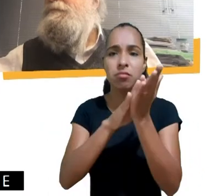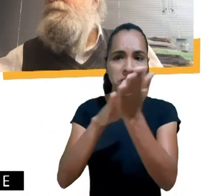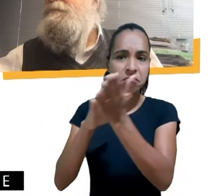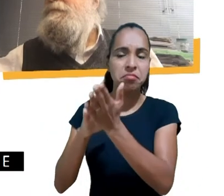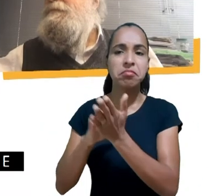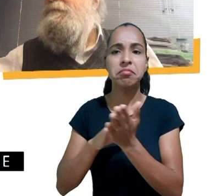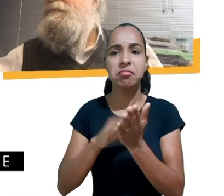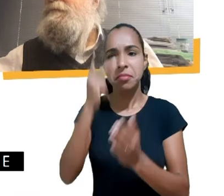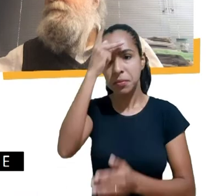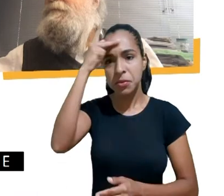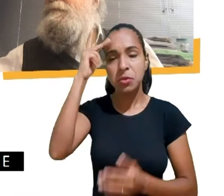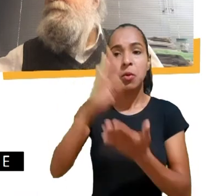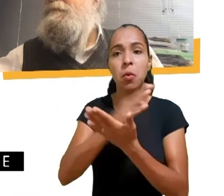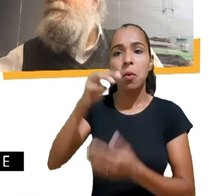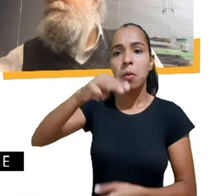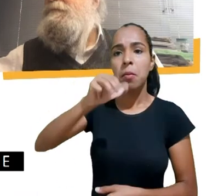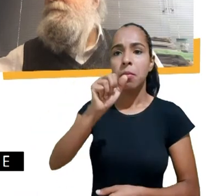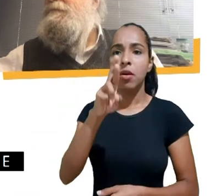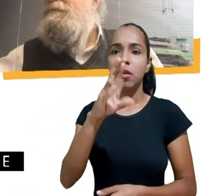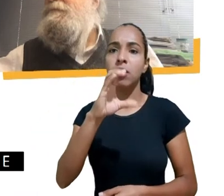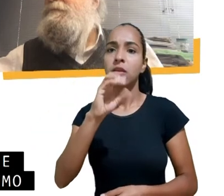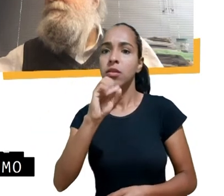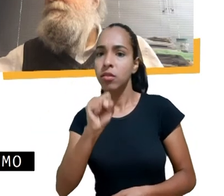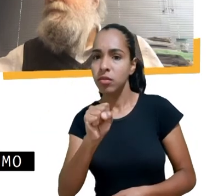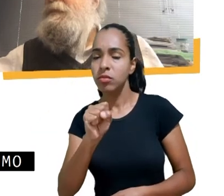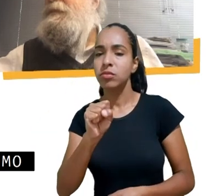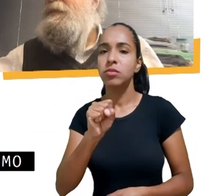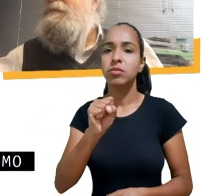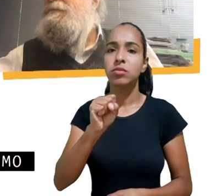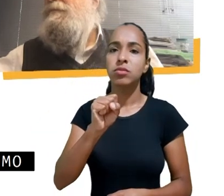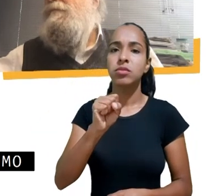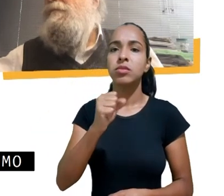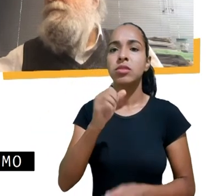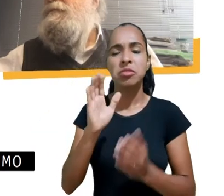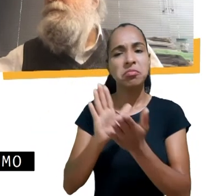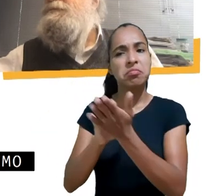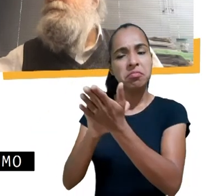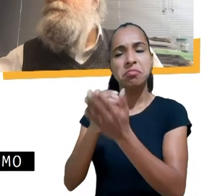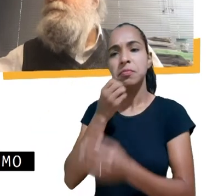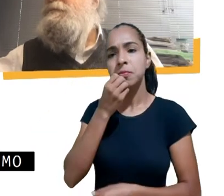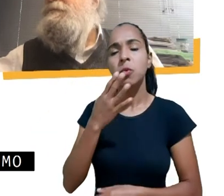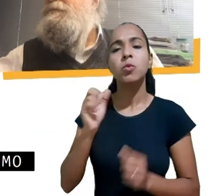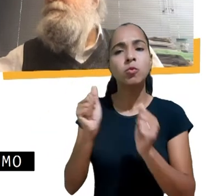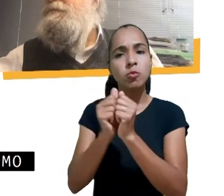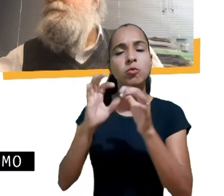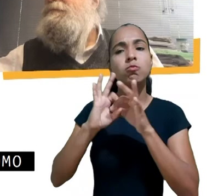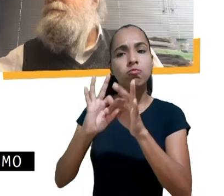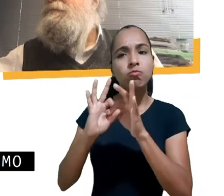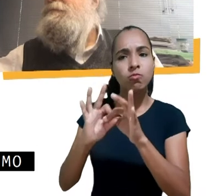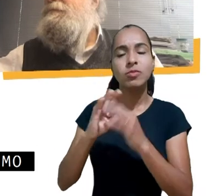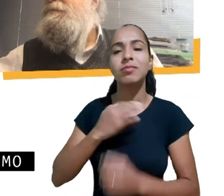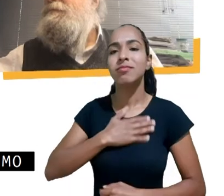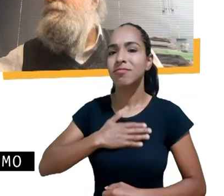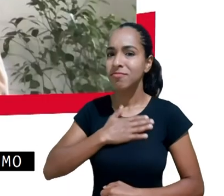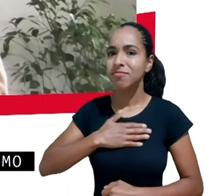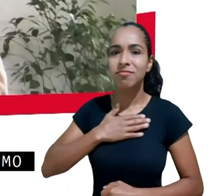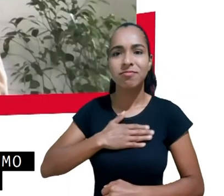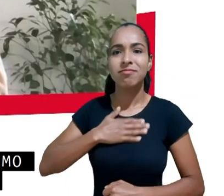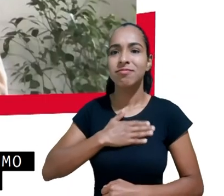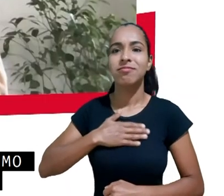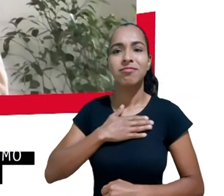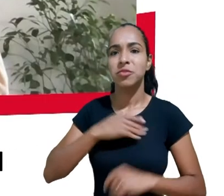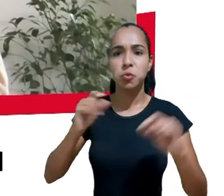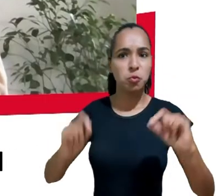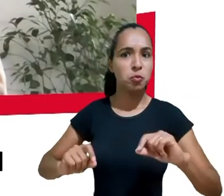Niche CEO do Alana que em todo esse período esteve sempre junto fazendo essa história acontecer ampliando a voz do Criança e Consumo especialmente